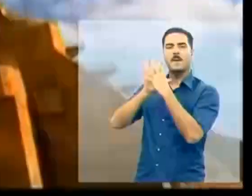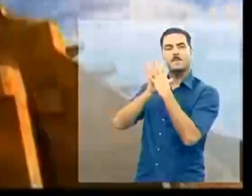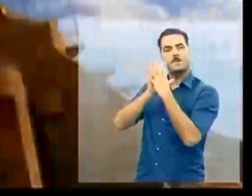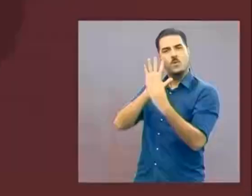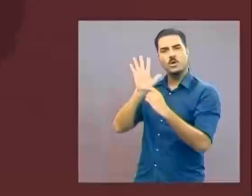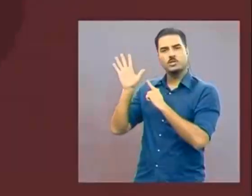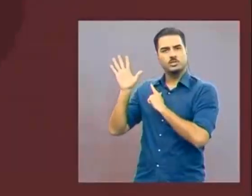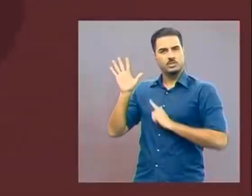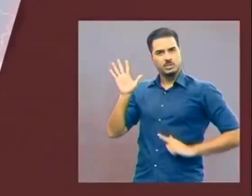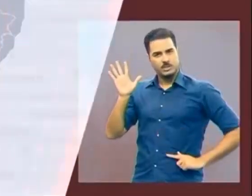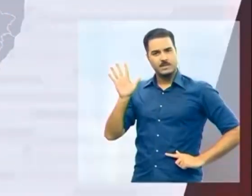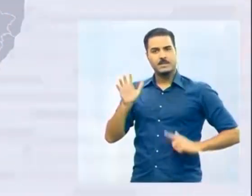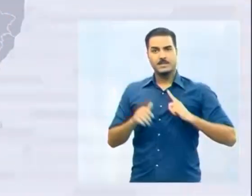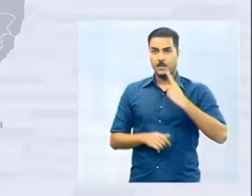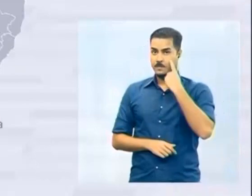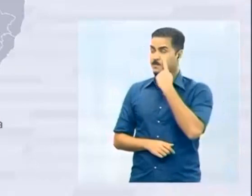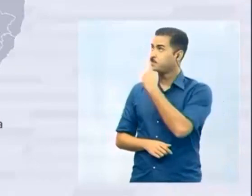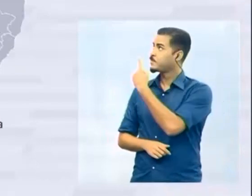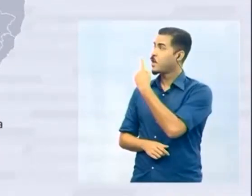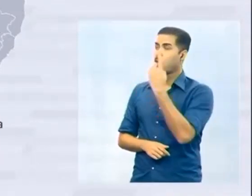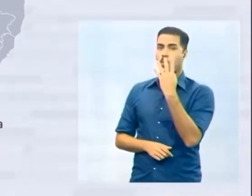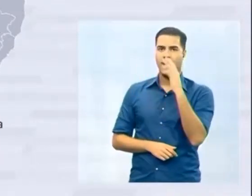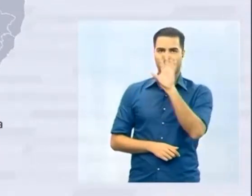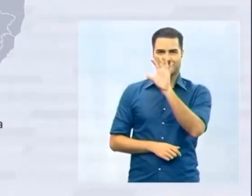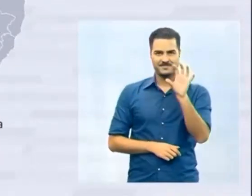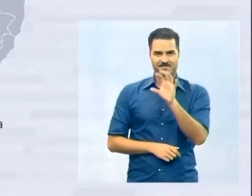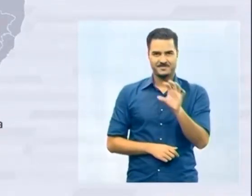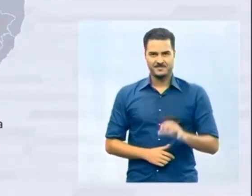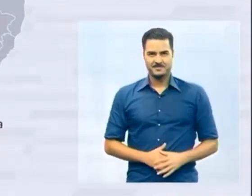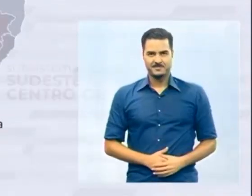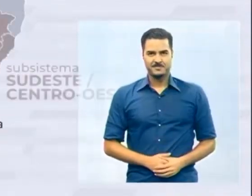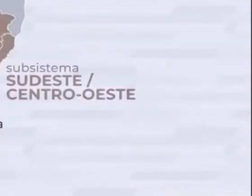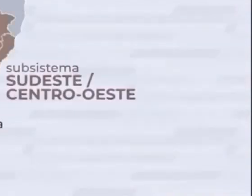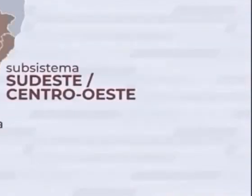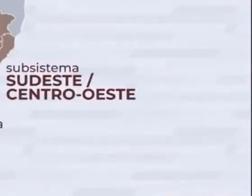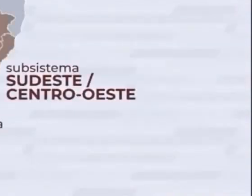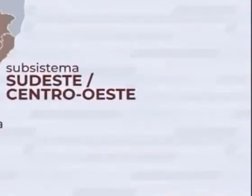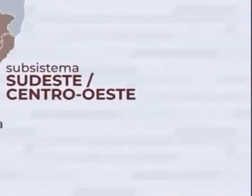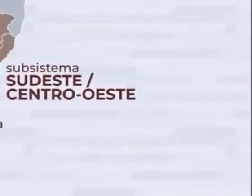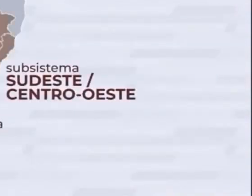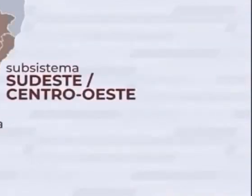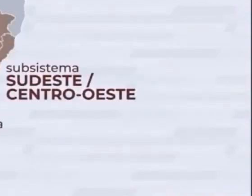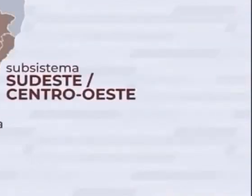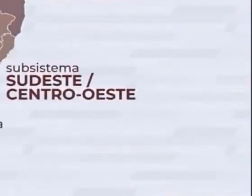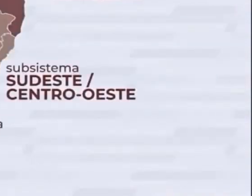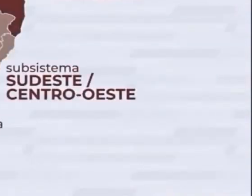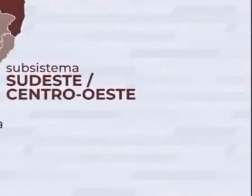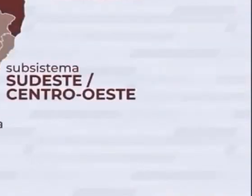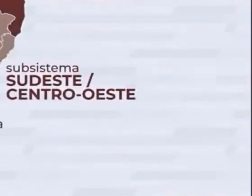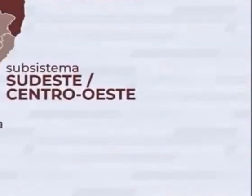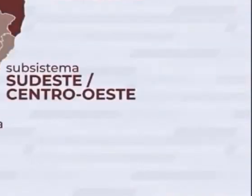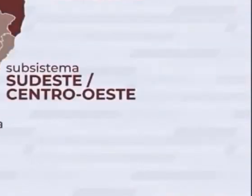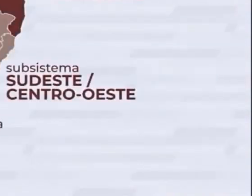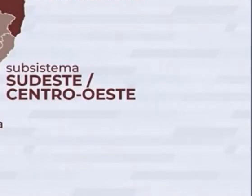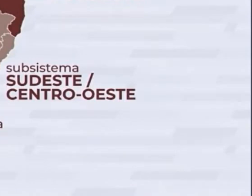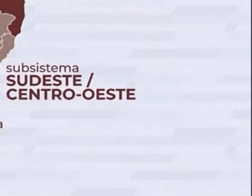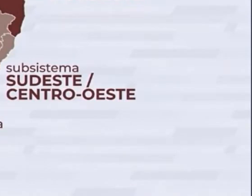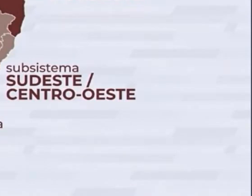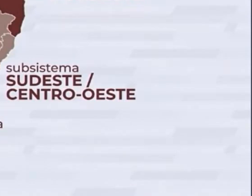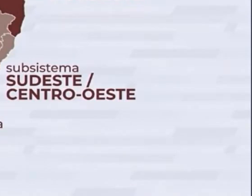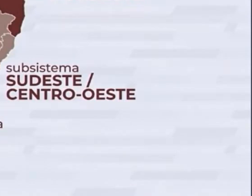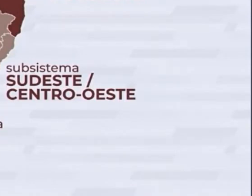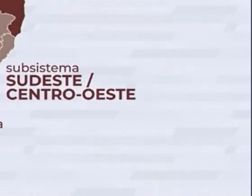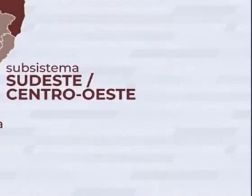gestão, é constituído por quatro subsistemas. Sul, Sudeste e Centro-Oeste, Nordeste e Norte.